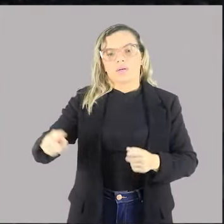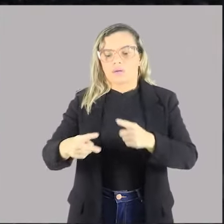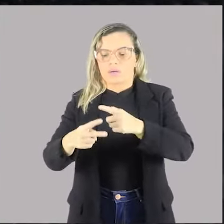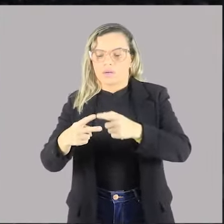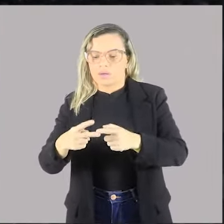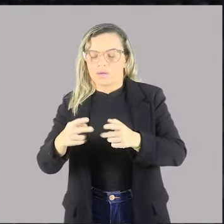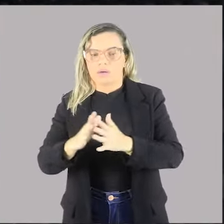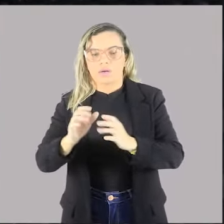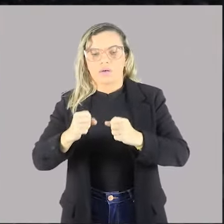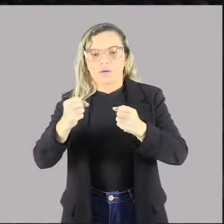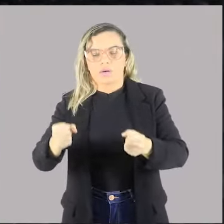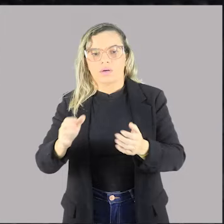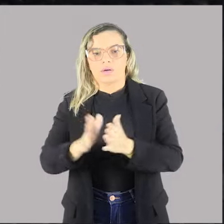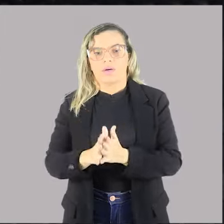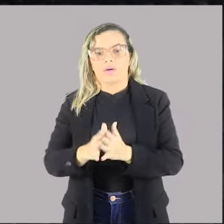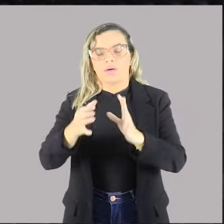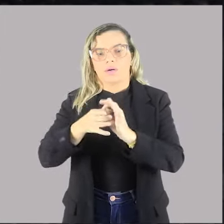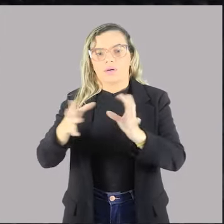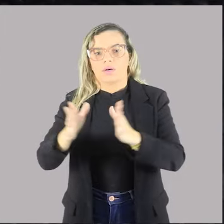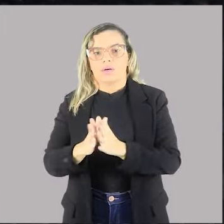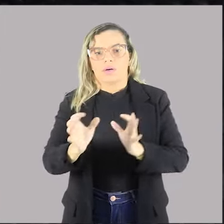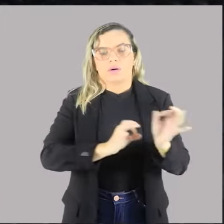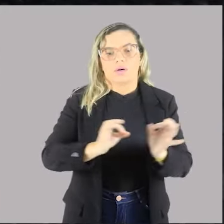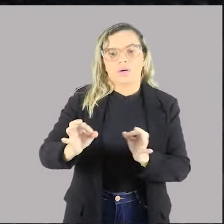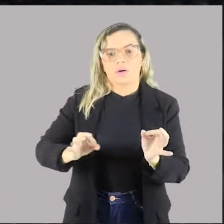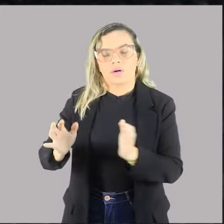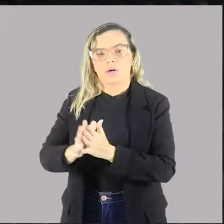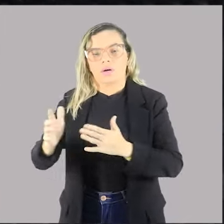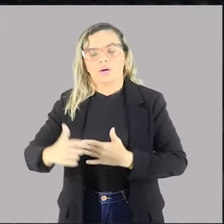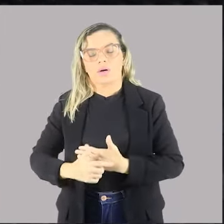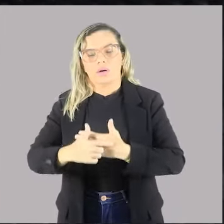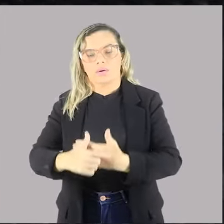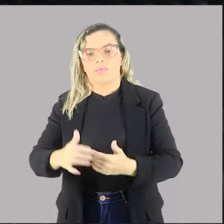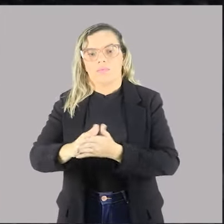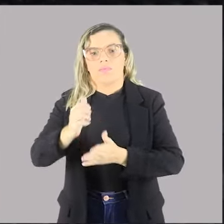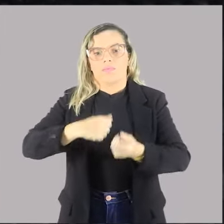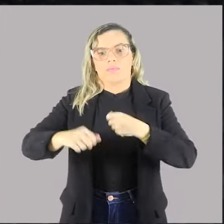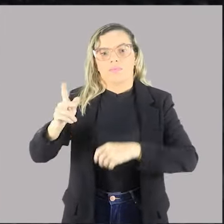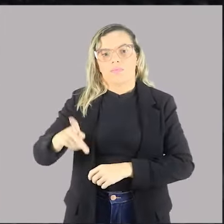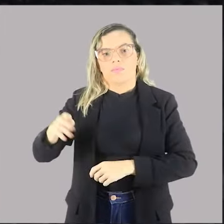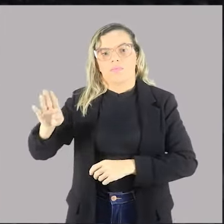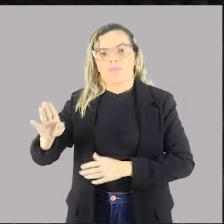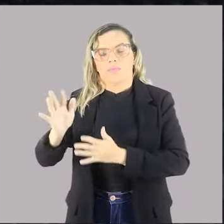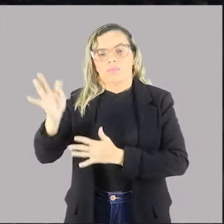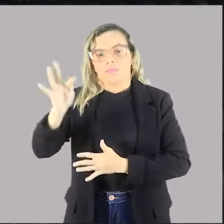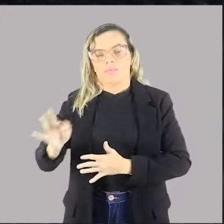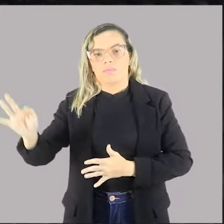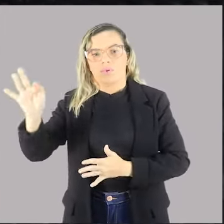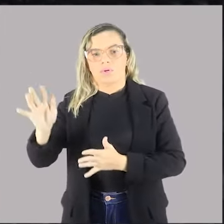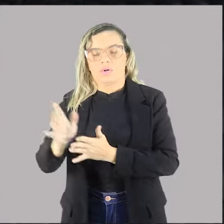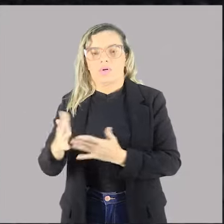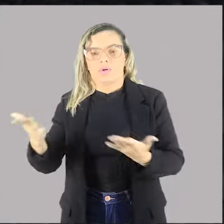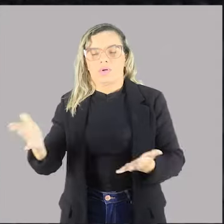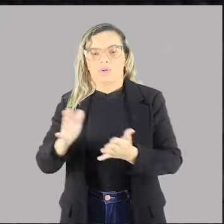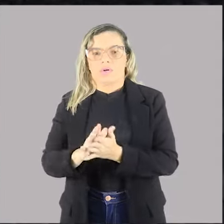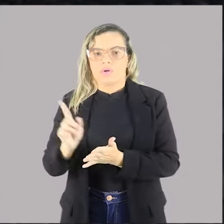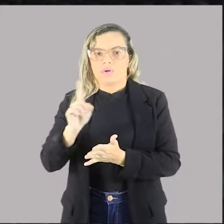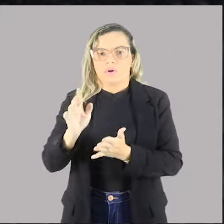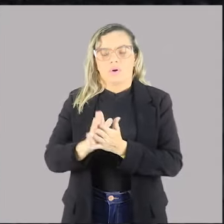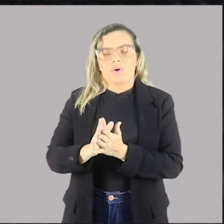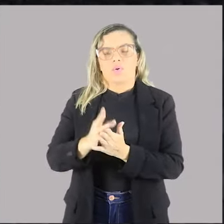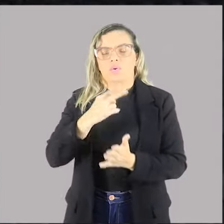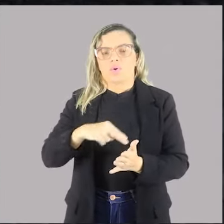autônomos, uma para a organização e funcionamento da administração pública federal, não sendo criada despesa